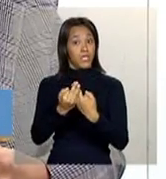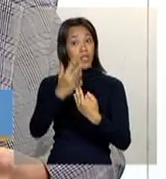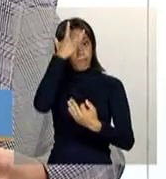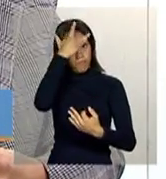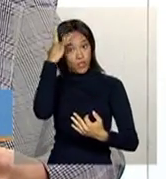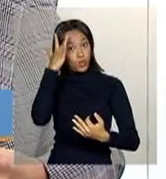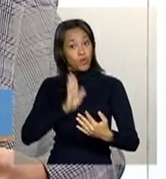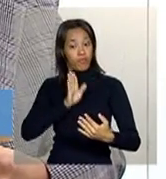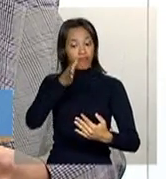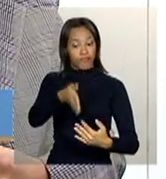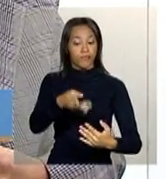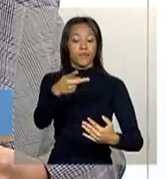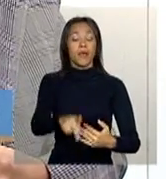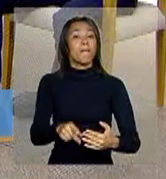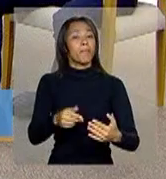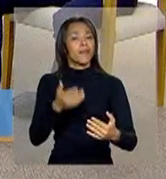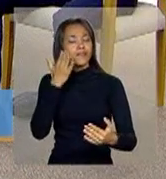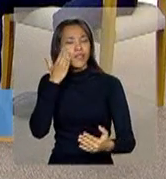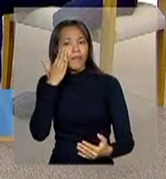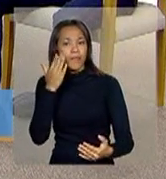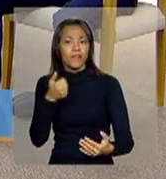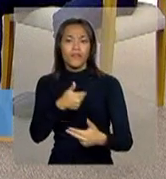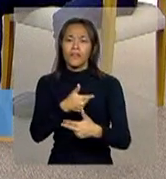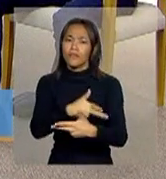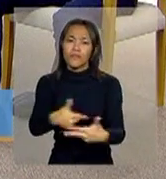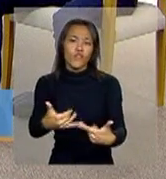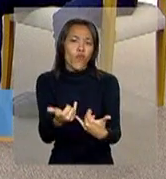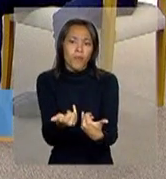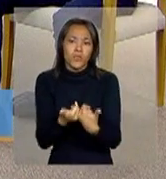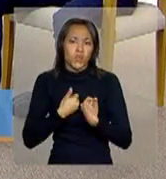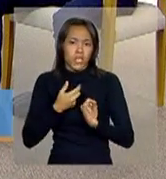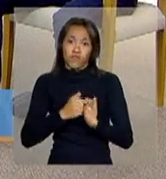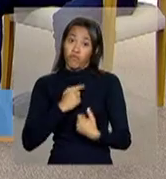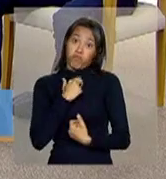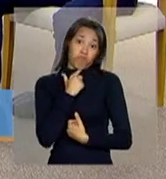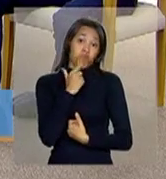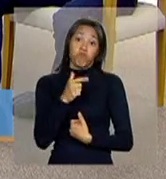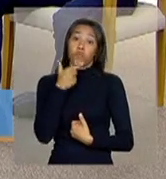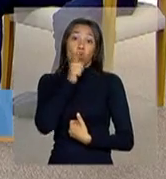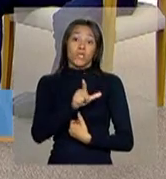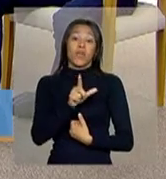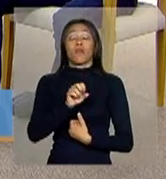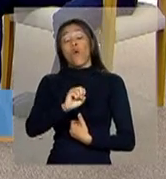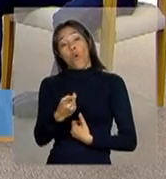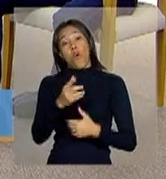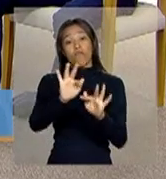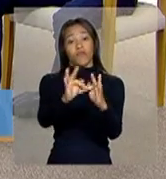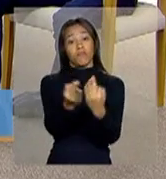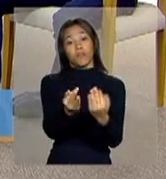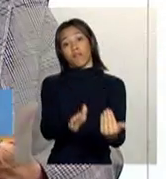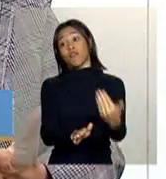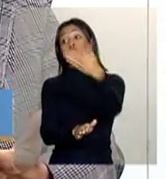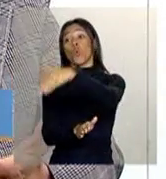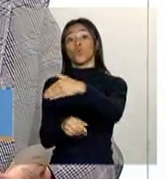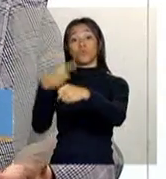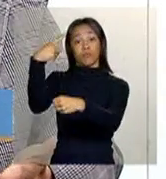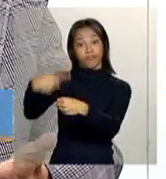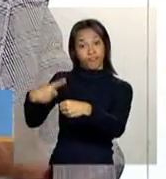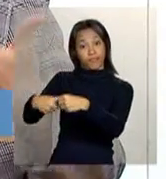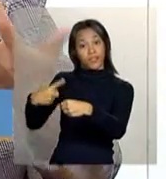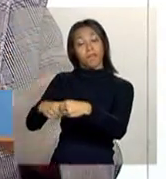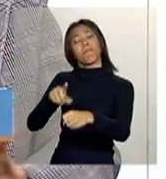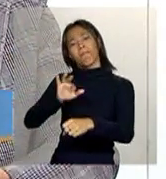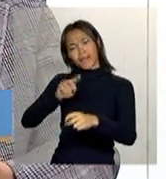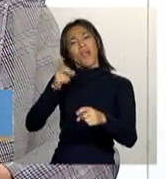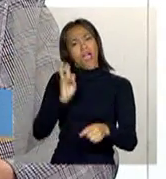seu local de moradia para fazer essa aproximação, se não der ou se não for viável, essa família, ela vai então ao município para se cadastrar, mas é toda feita uma